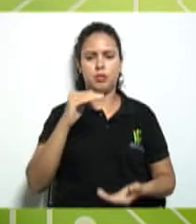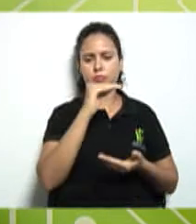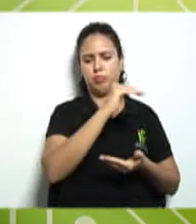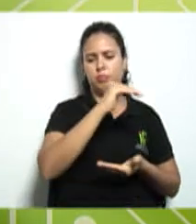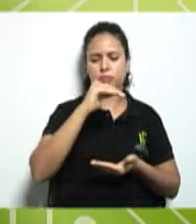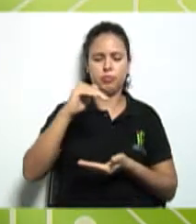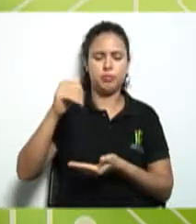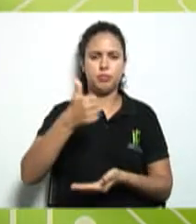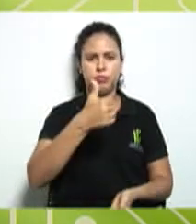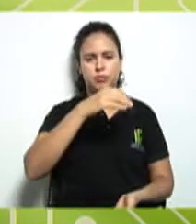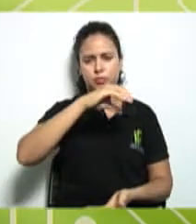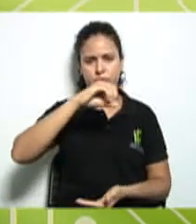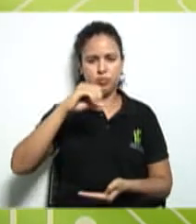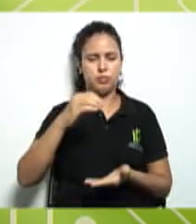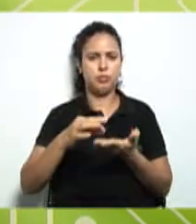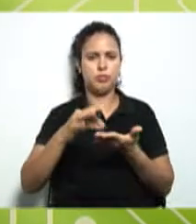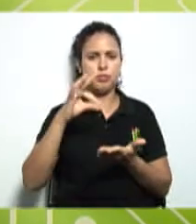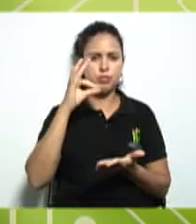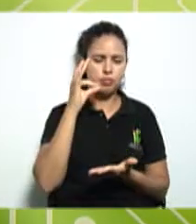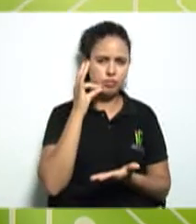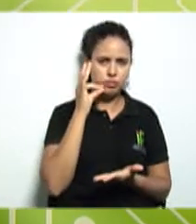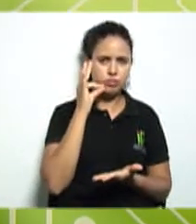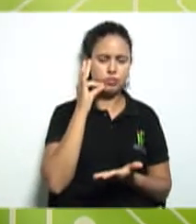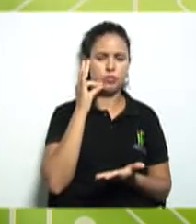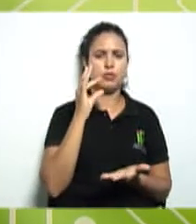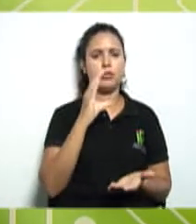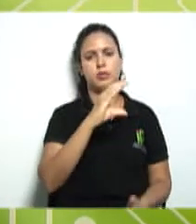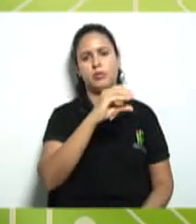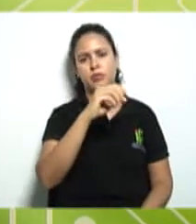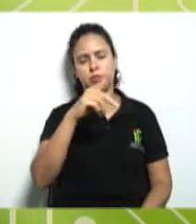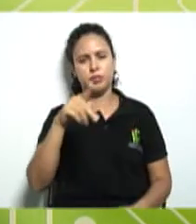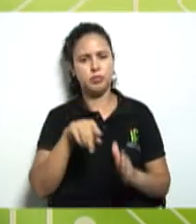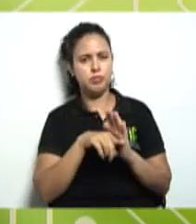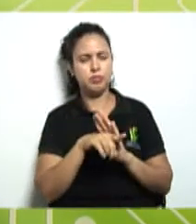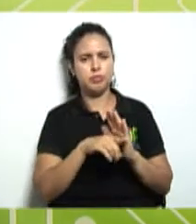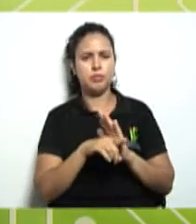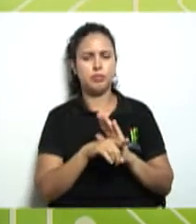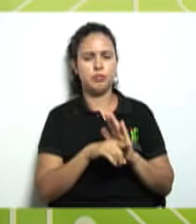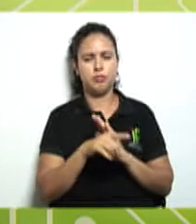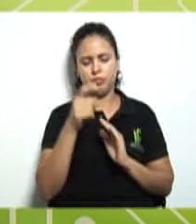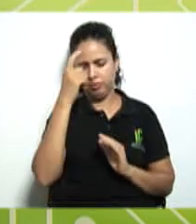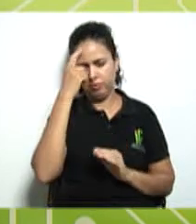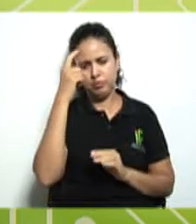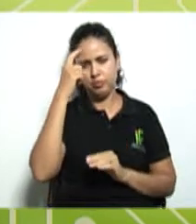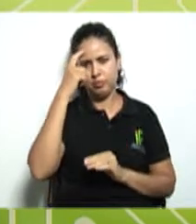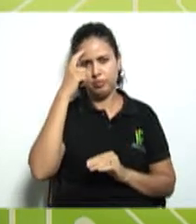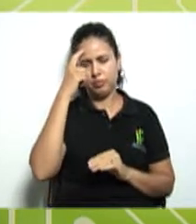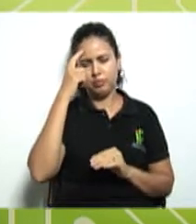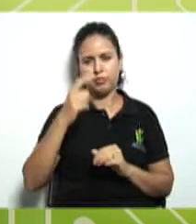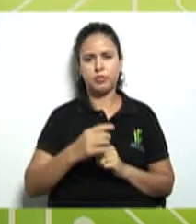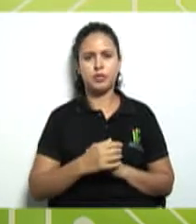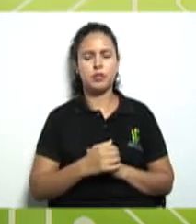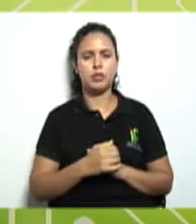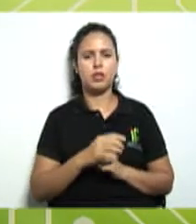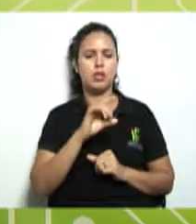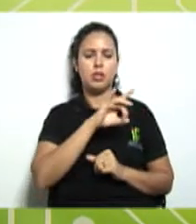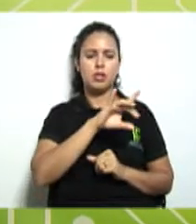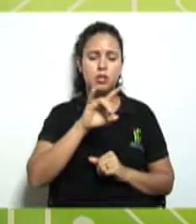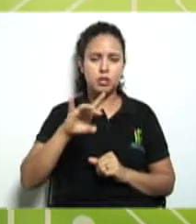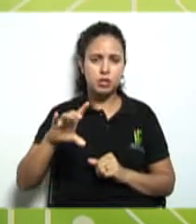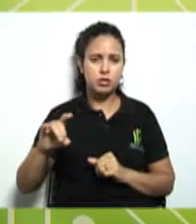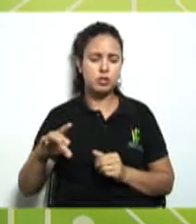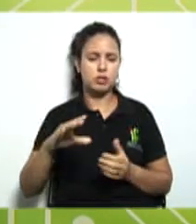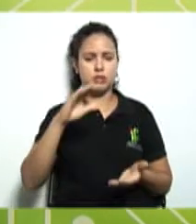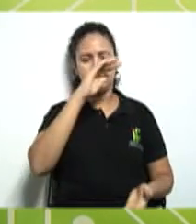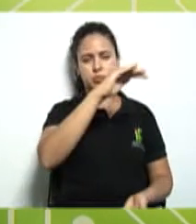a cooperativa analisando ela vai imaginar assim nossa é cada saca de café